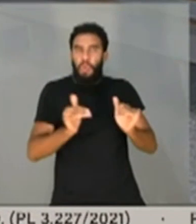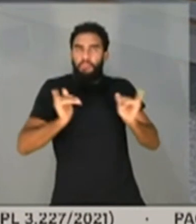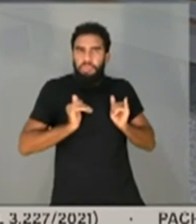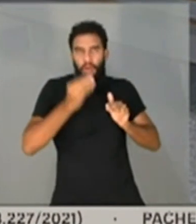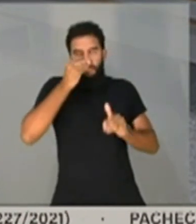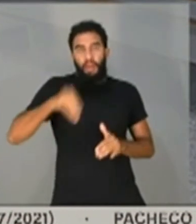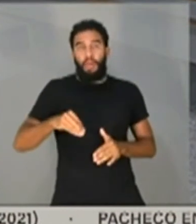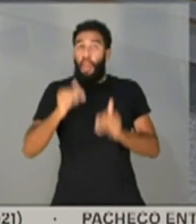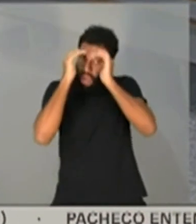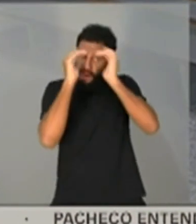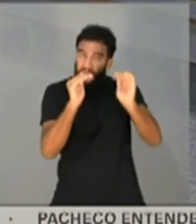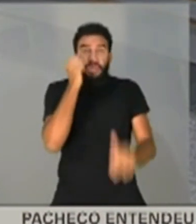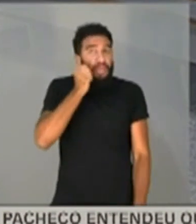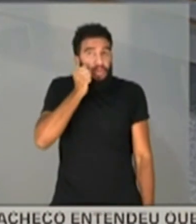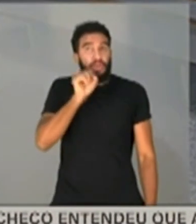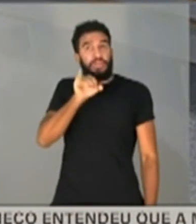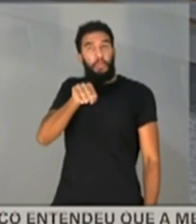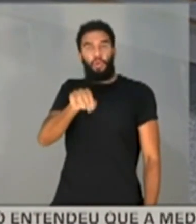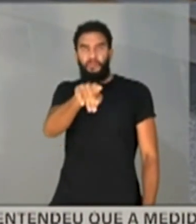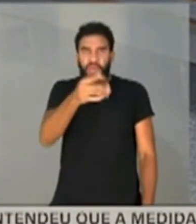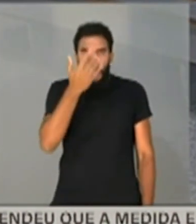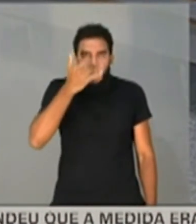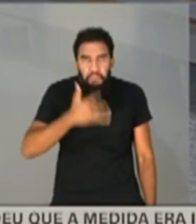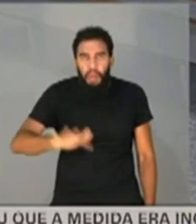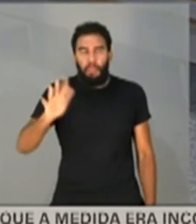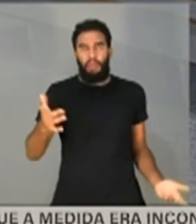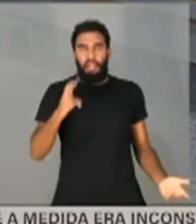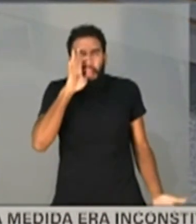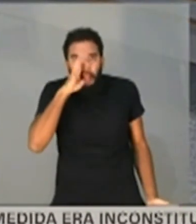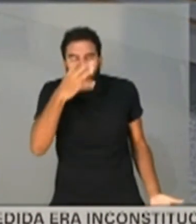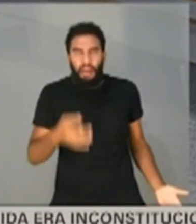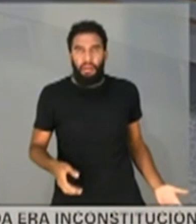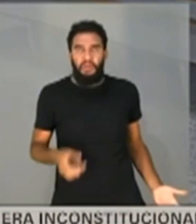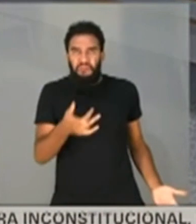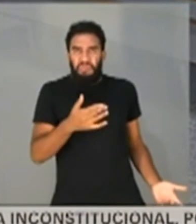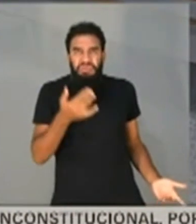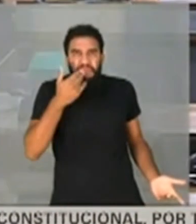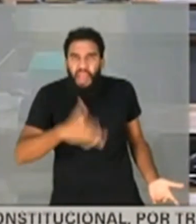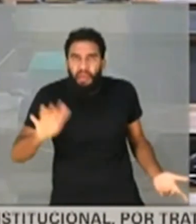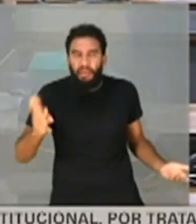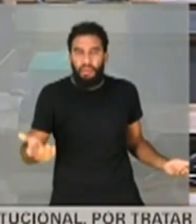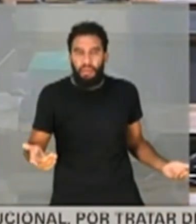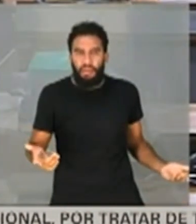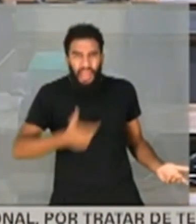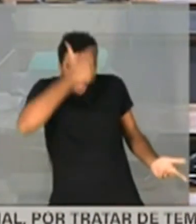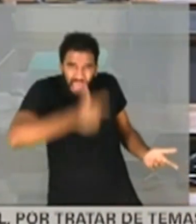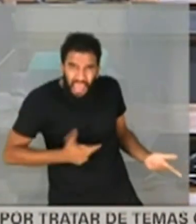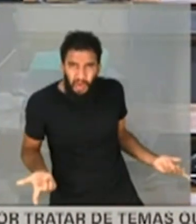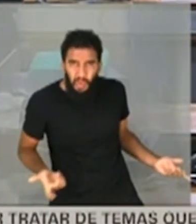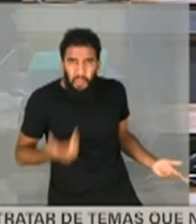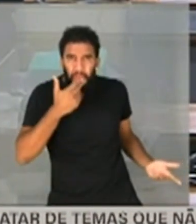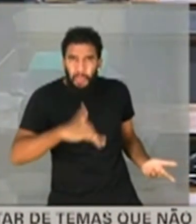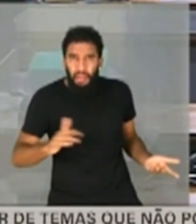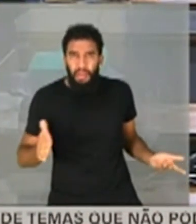Respeita a senadora Simone Tempo, seu moleque. Presidente. Moleque. Moleque? O é isso? Moleque? Faltou com respeito com essa Você é